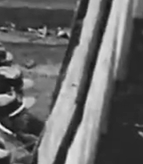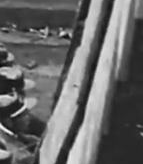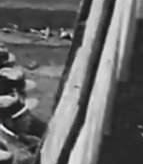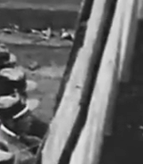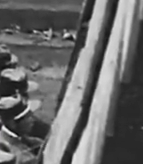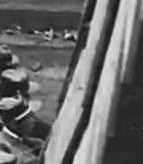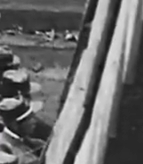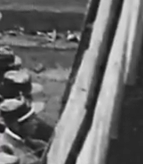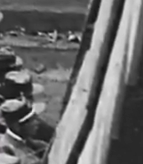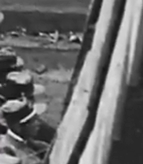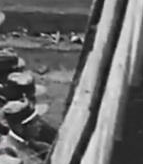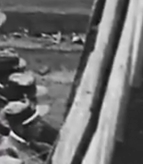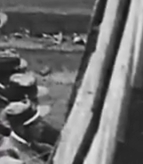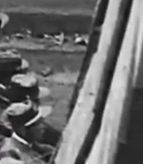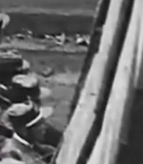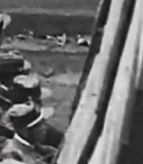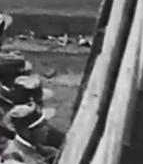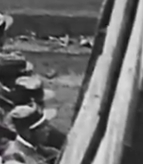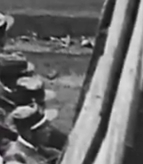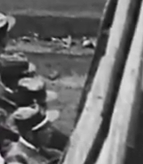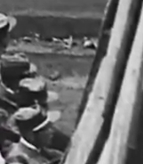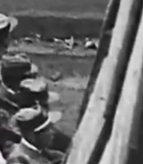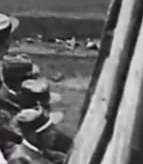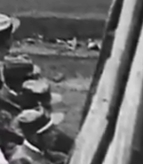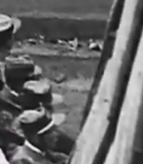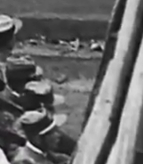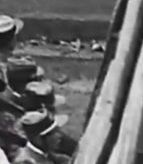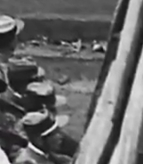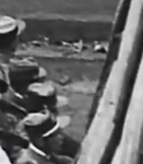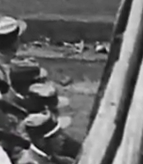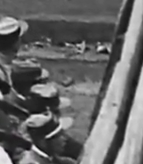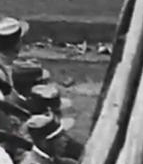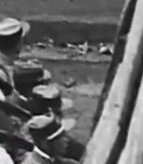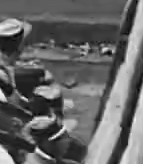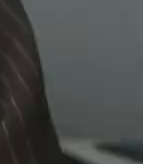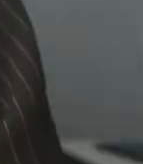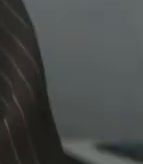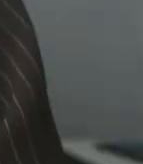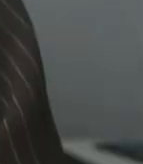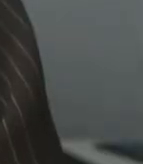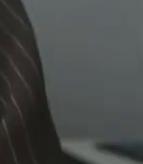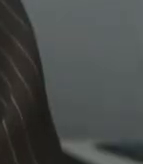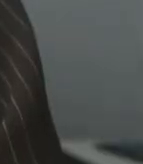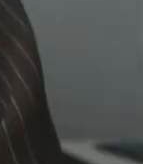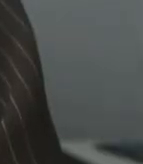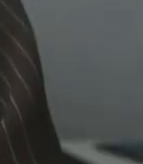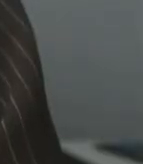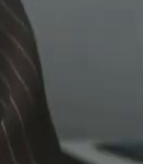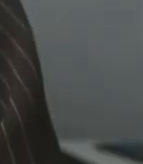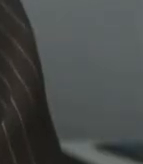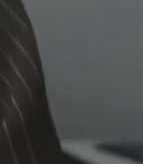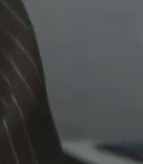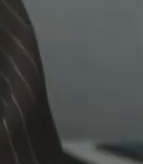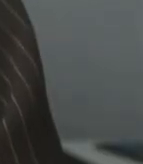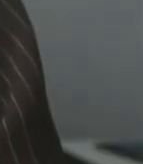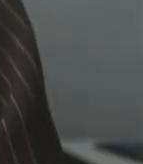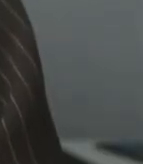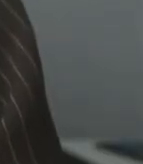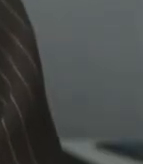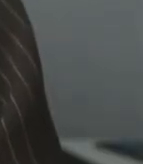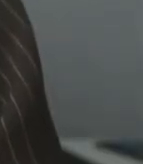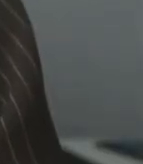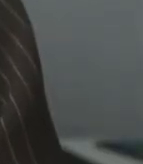estados do Paraná e Santa Catarina, ceifou muitas vidas. Essa guerra começou por